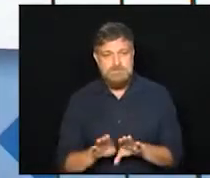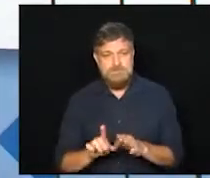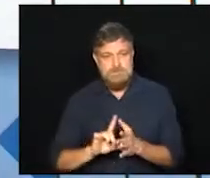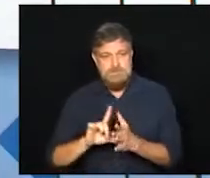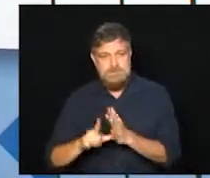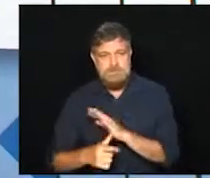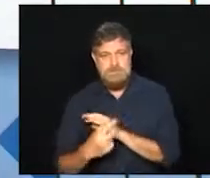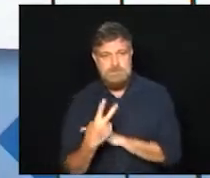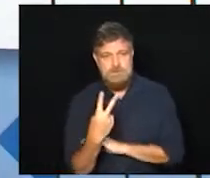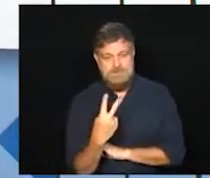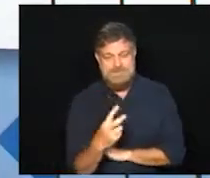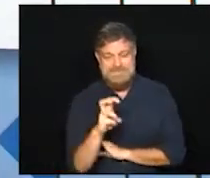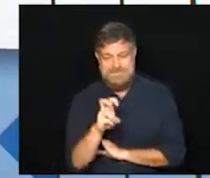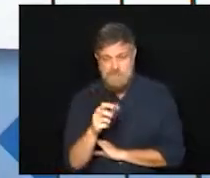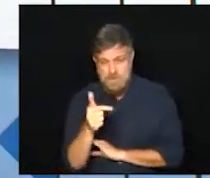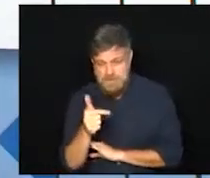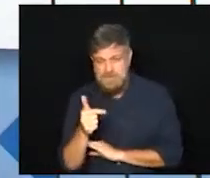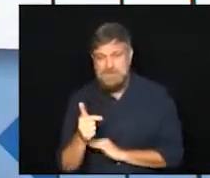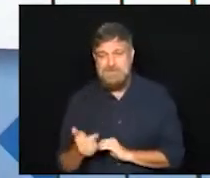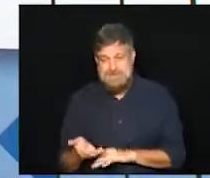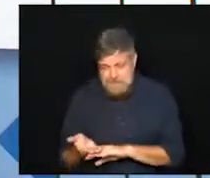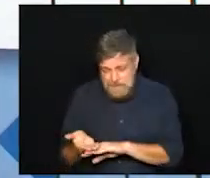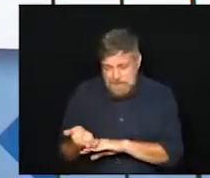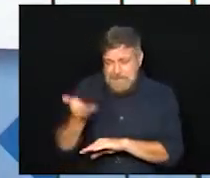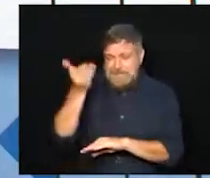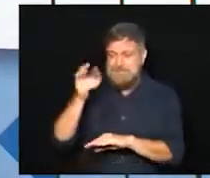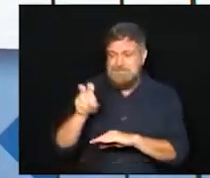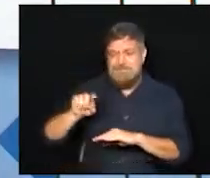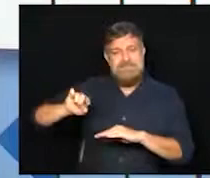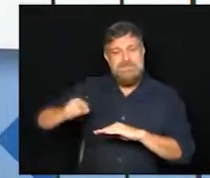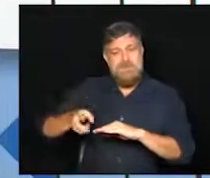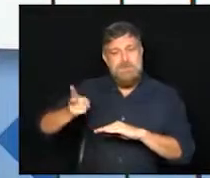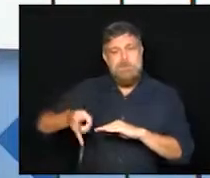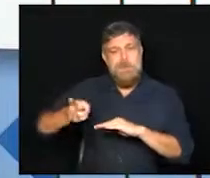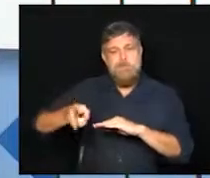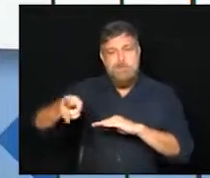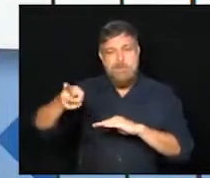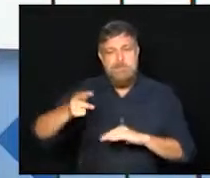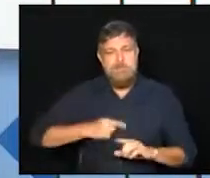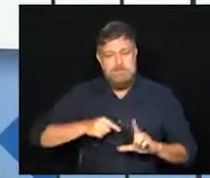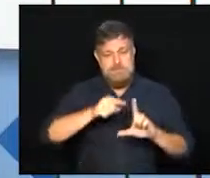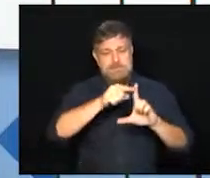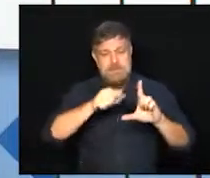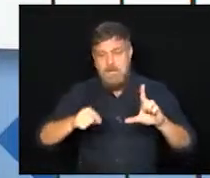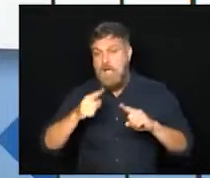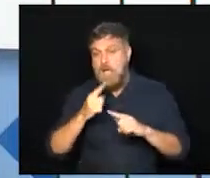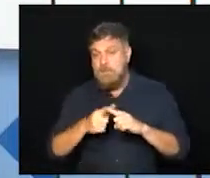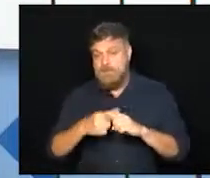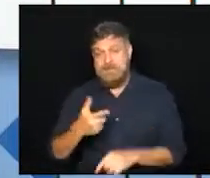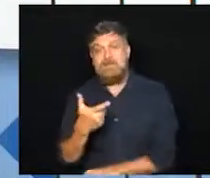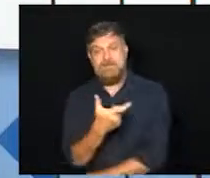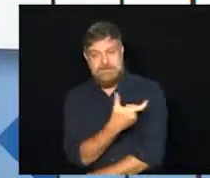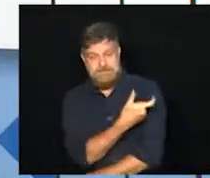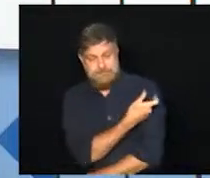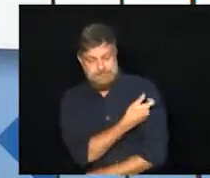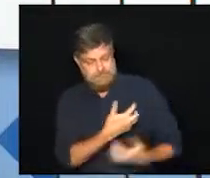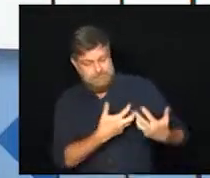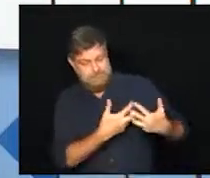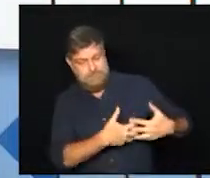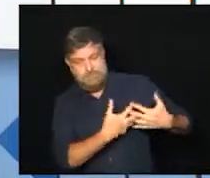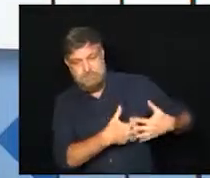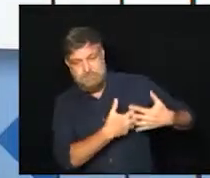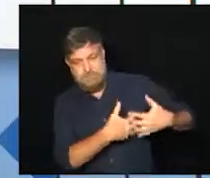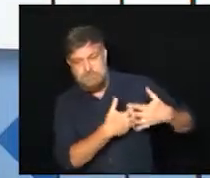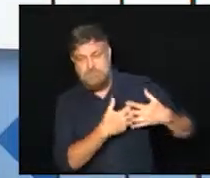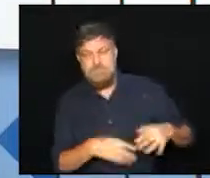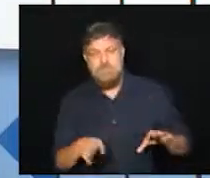252 dias acima dos 5 mil. A queda é o resultado da vacinação segundo o governo, ainda